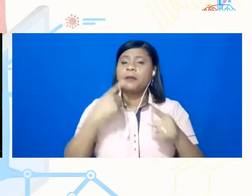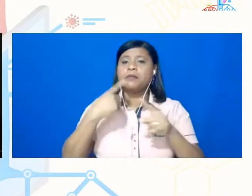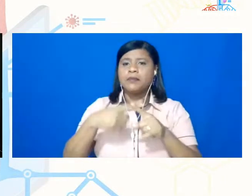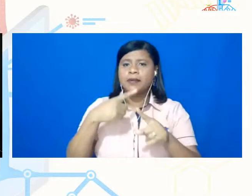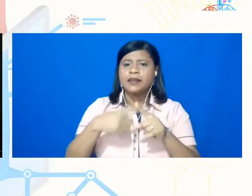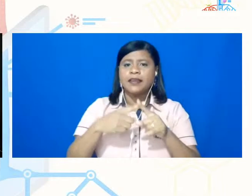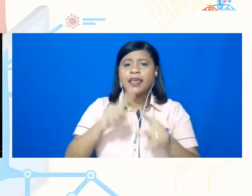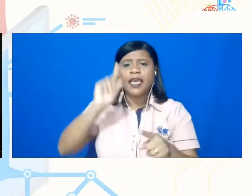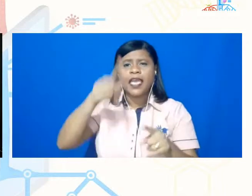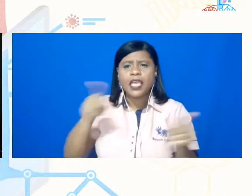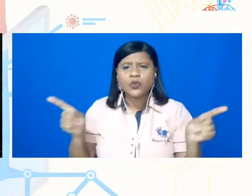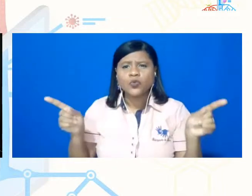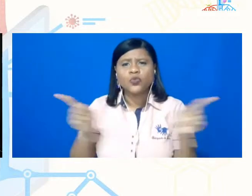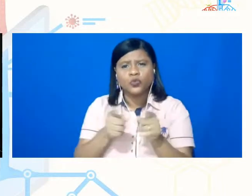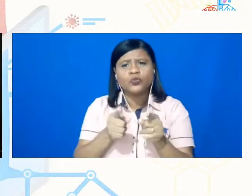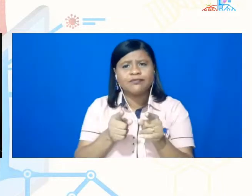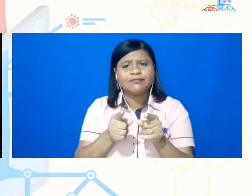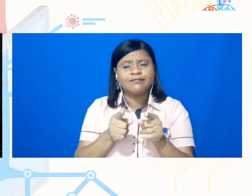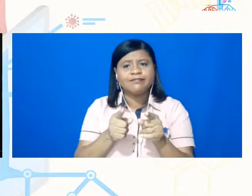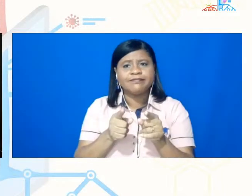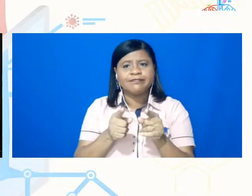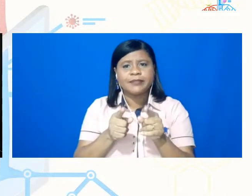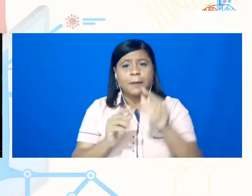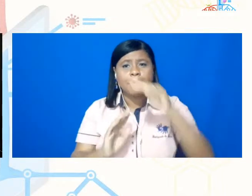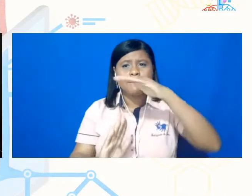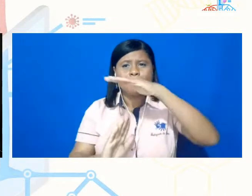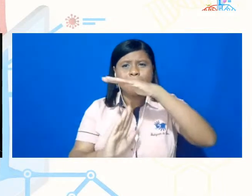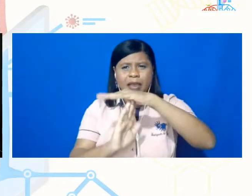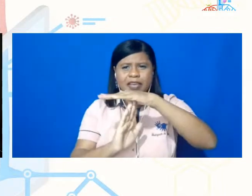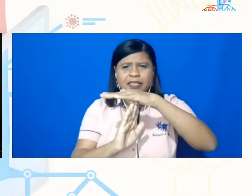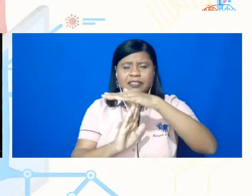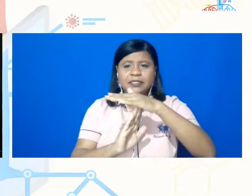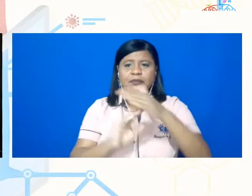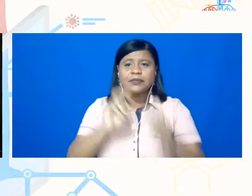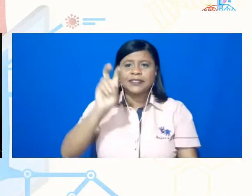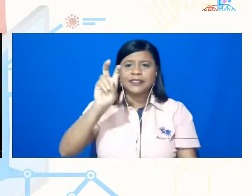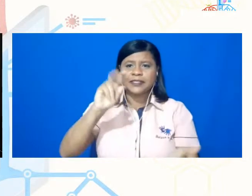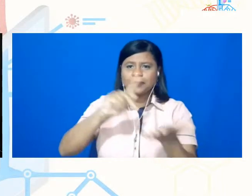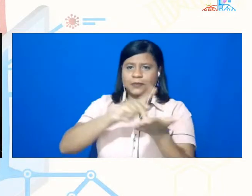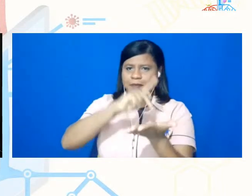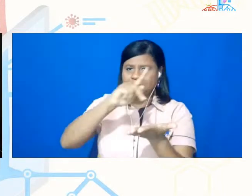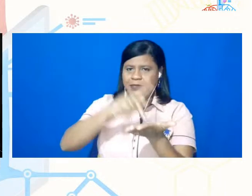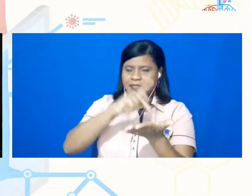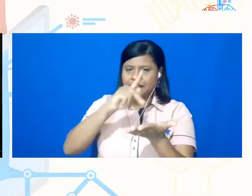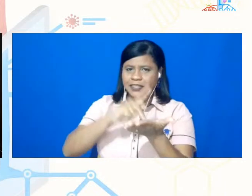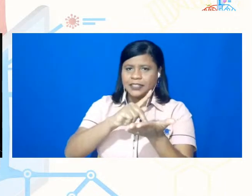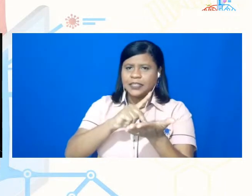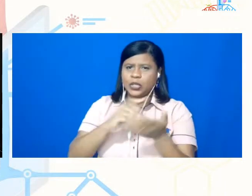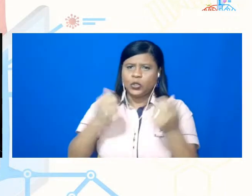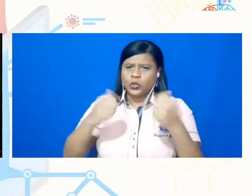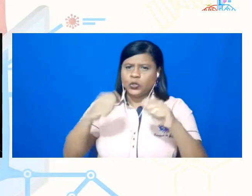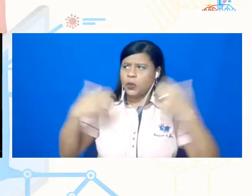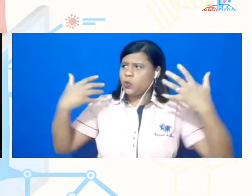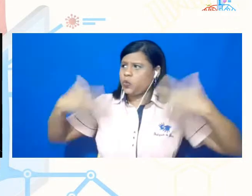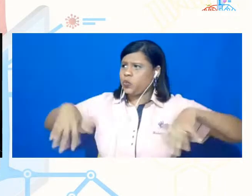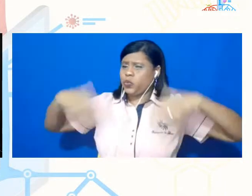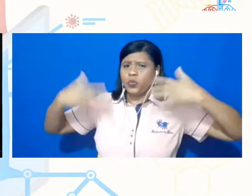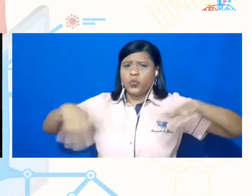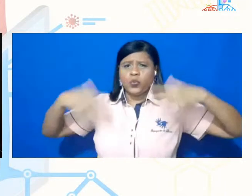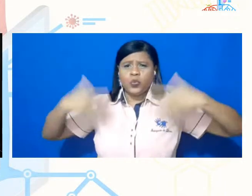curtos, né, com, no máximo, cinco páginas, então, se não exige um esforço muito grande, claro que,